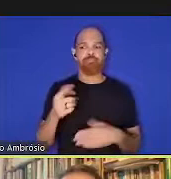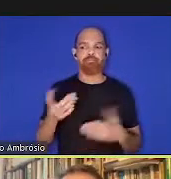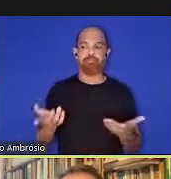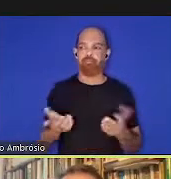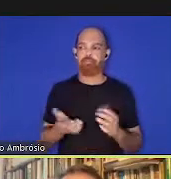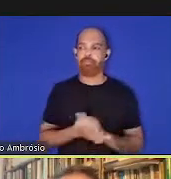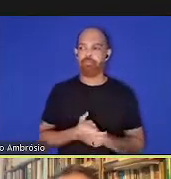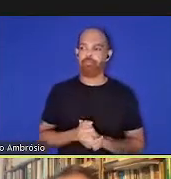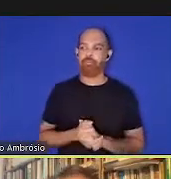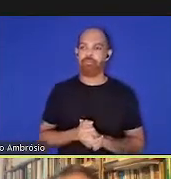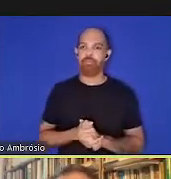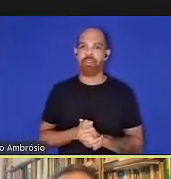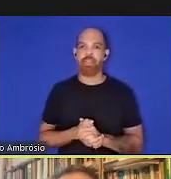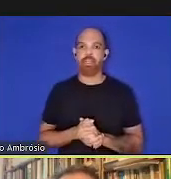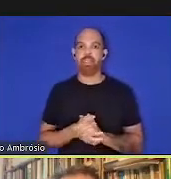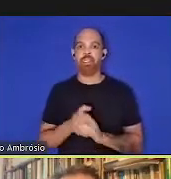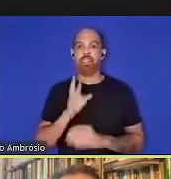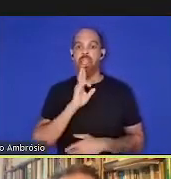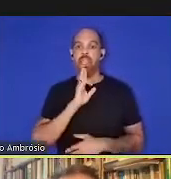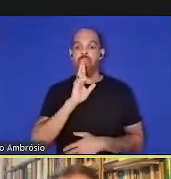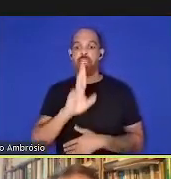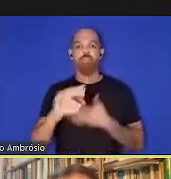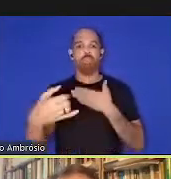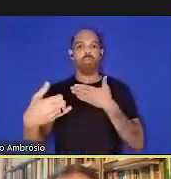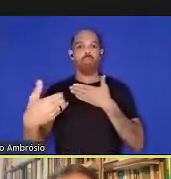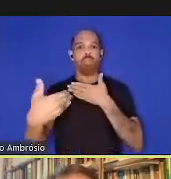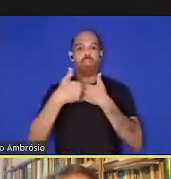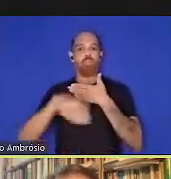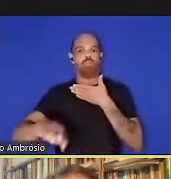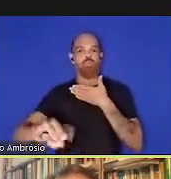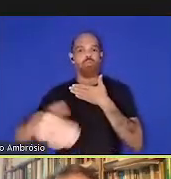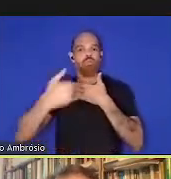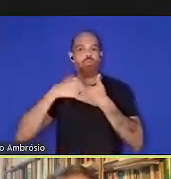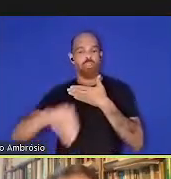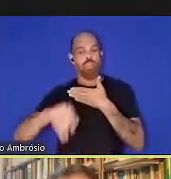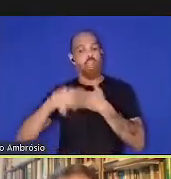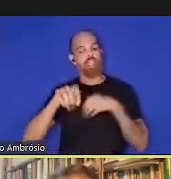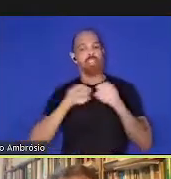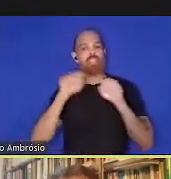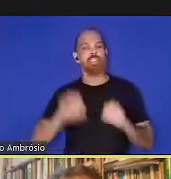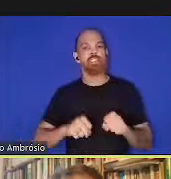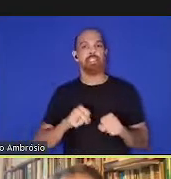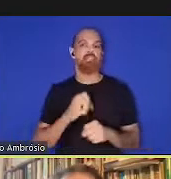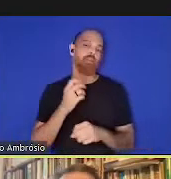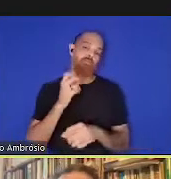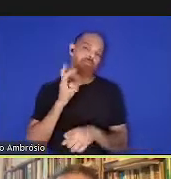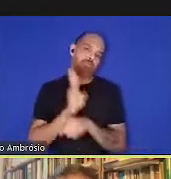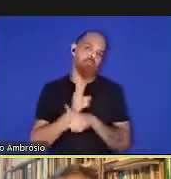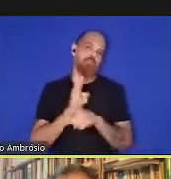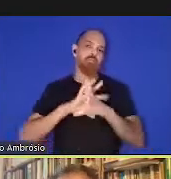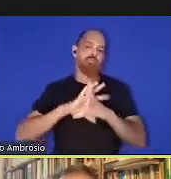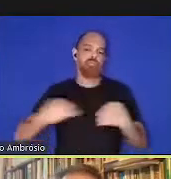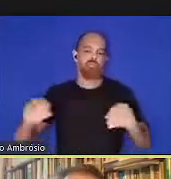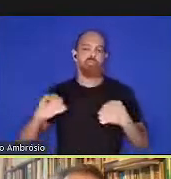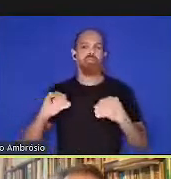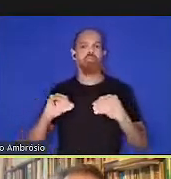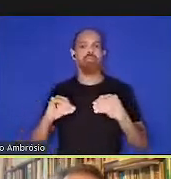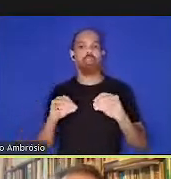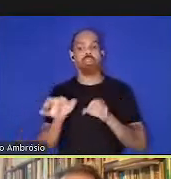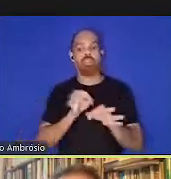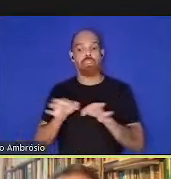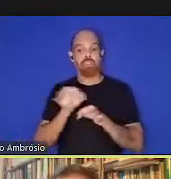resposta imune. Então, esse sistema mata o vírus, essas células virais, essas células